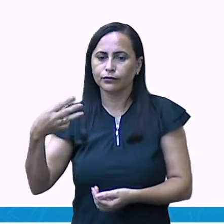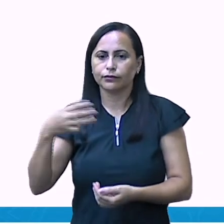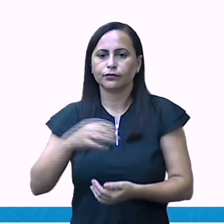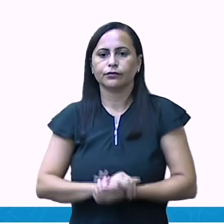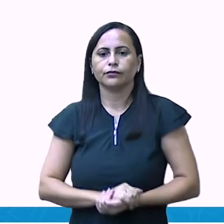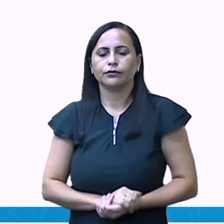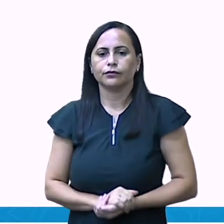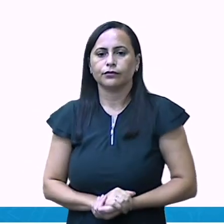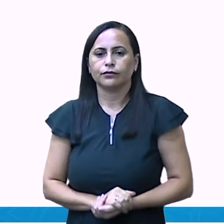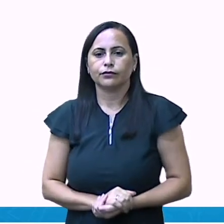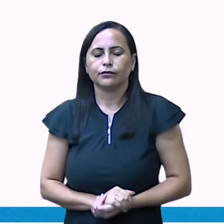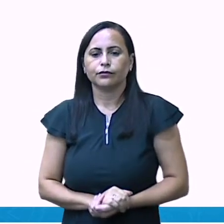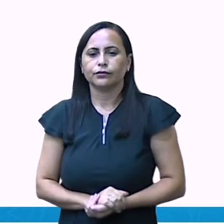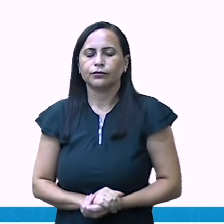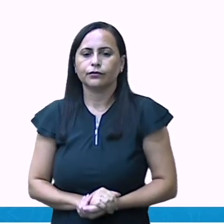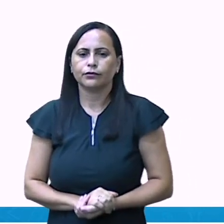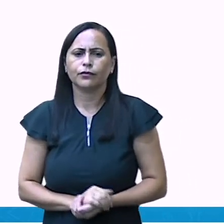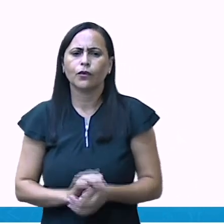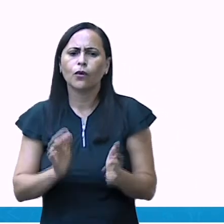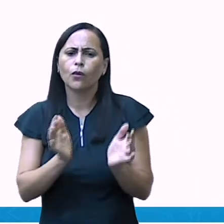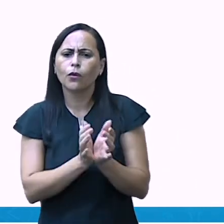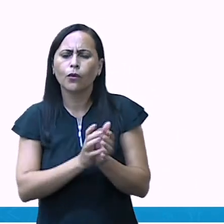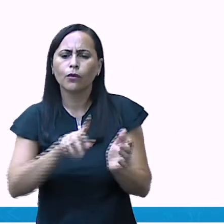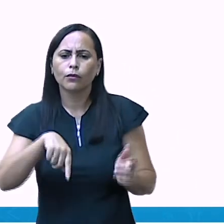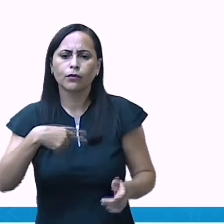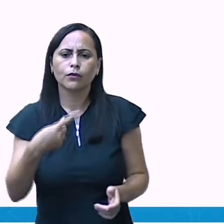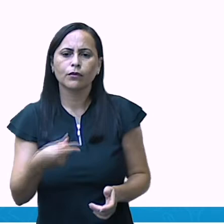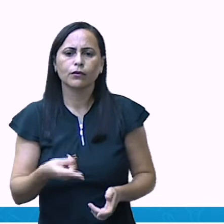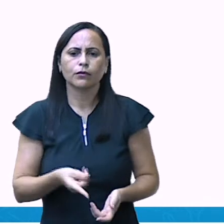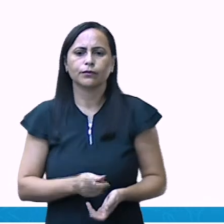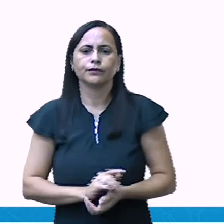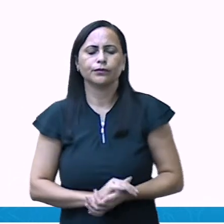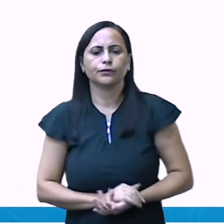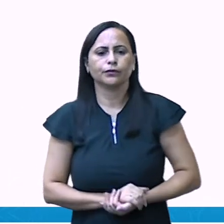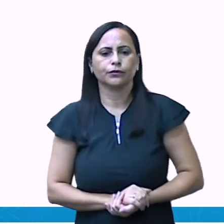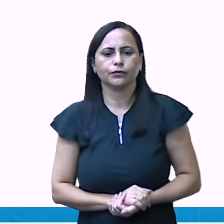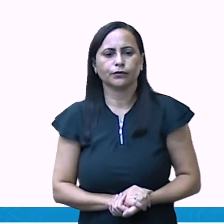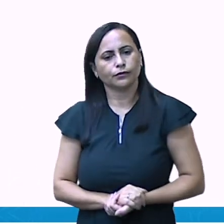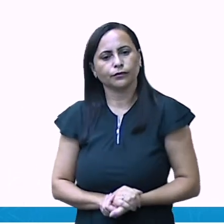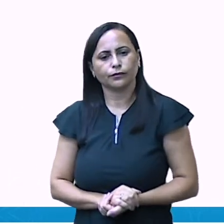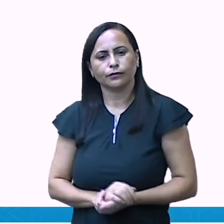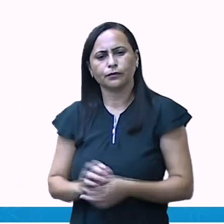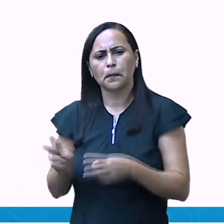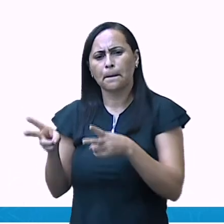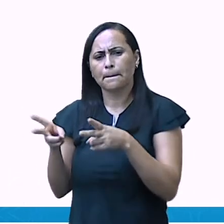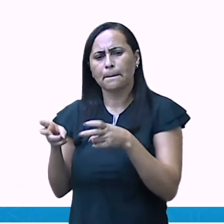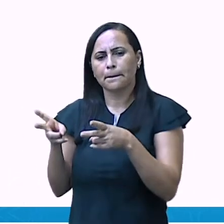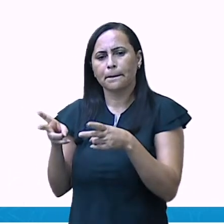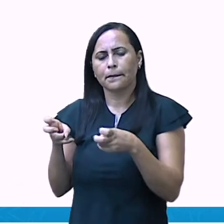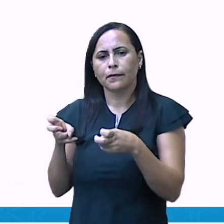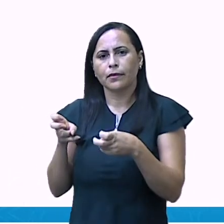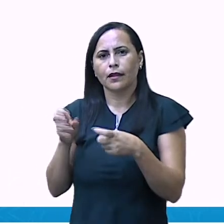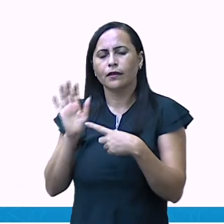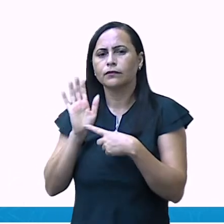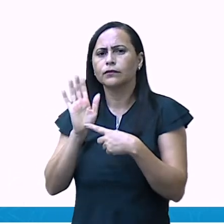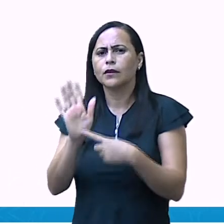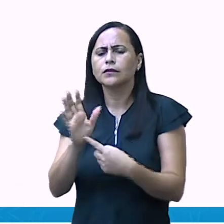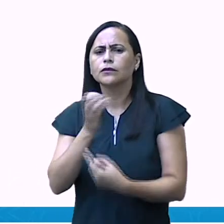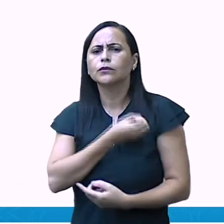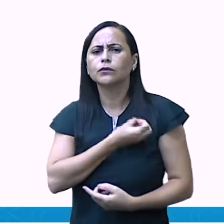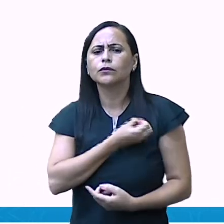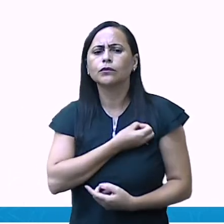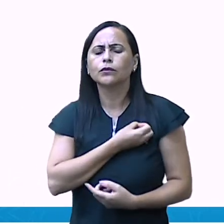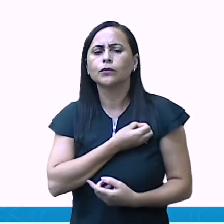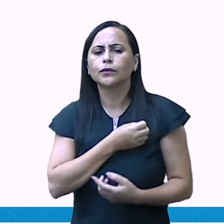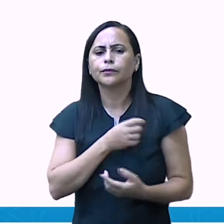Muito bem. E este grupo? Observem. O número representado aqui,